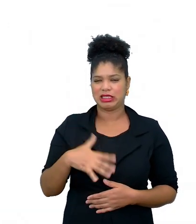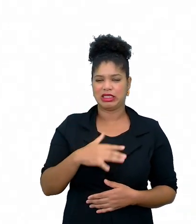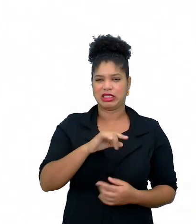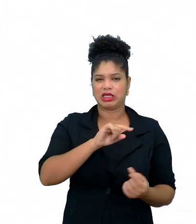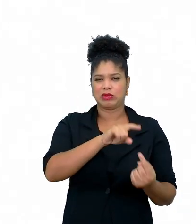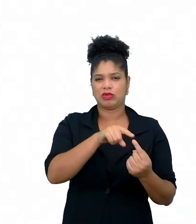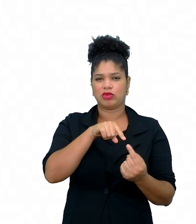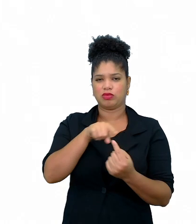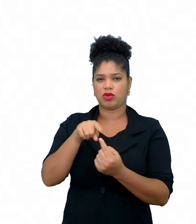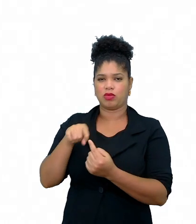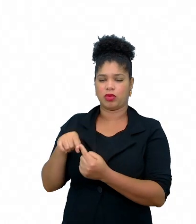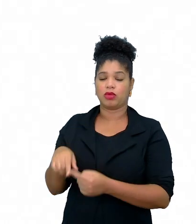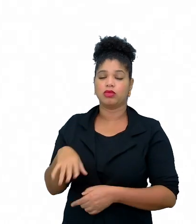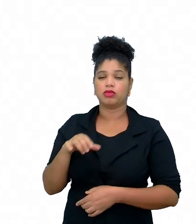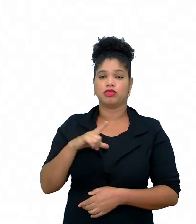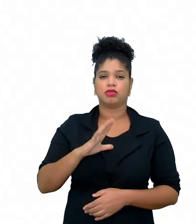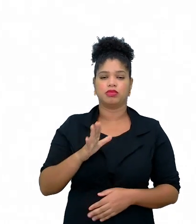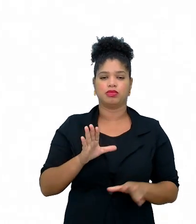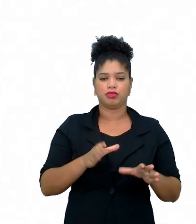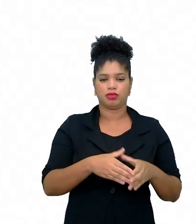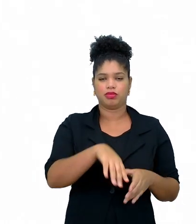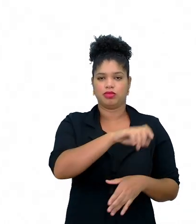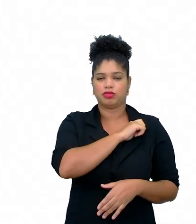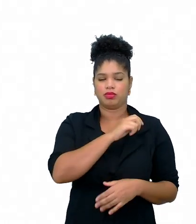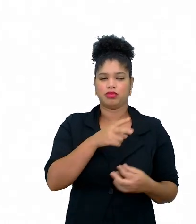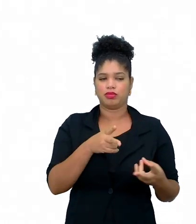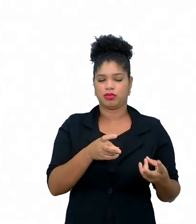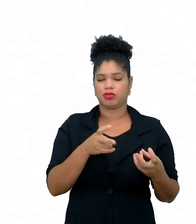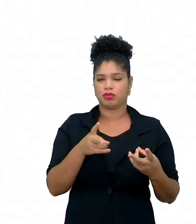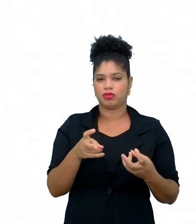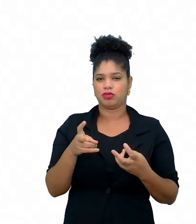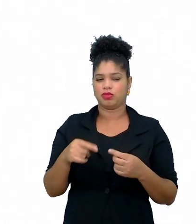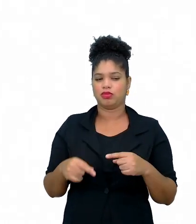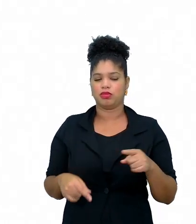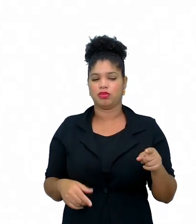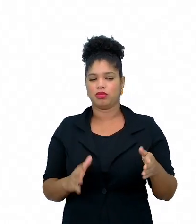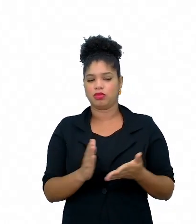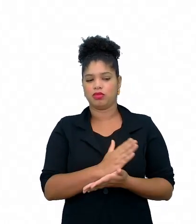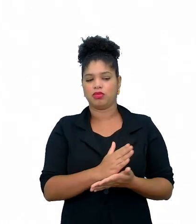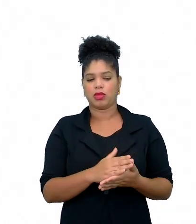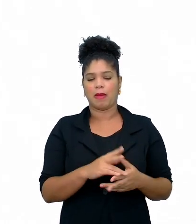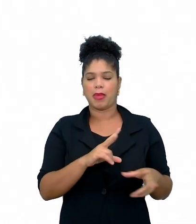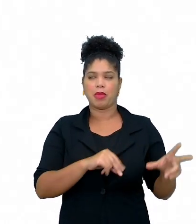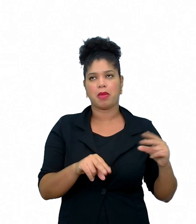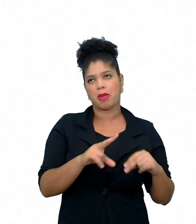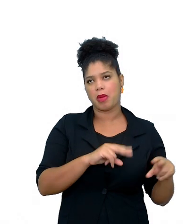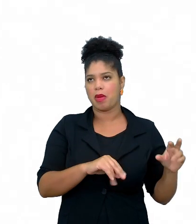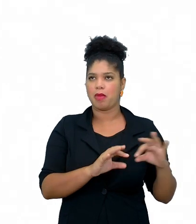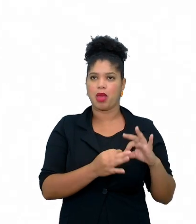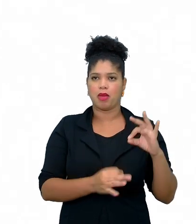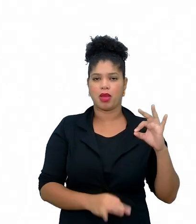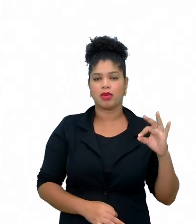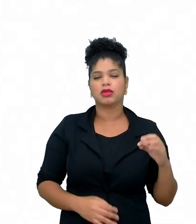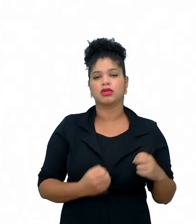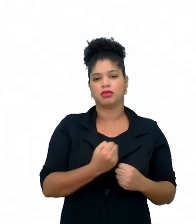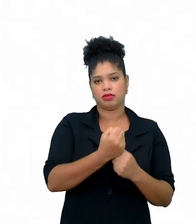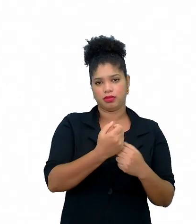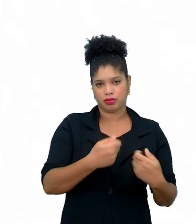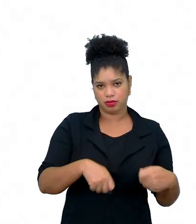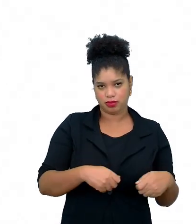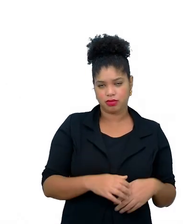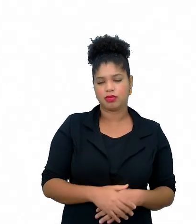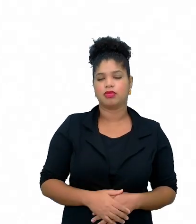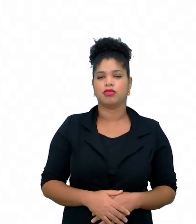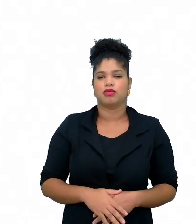quando você tem os grupos de alunos, você já vai observando, né, aquele aluno que só conversa, ele precisa de um apoio, não